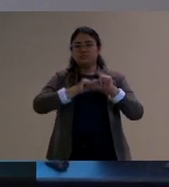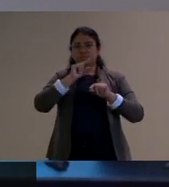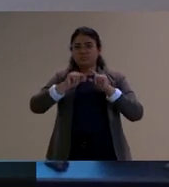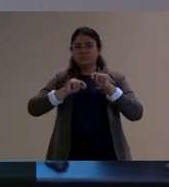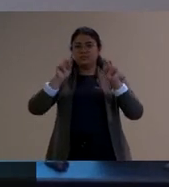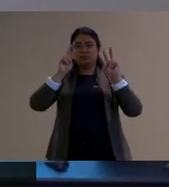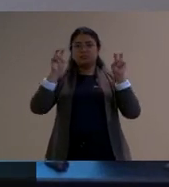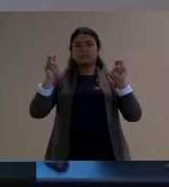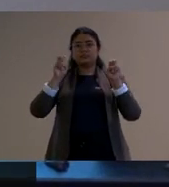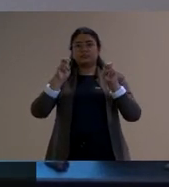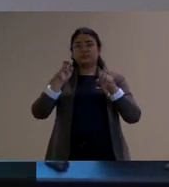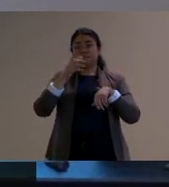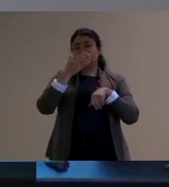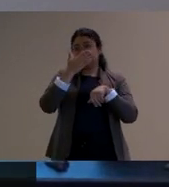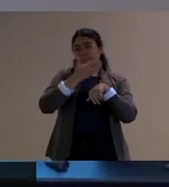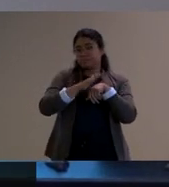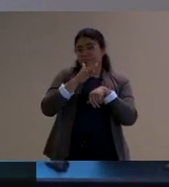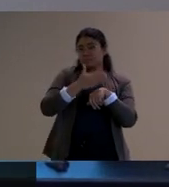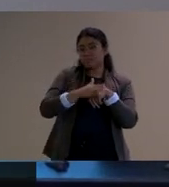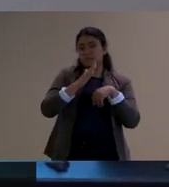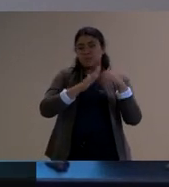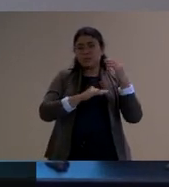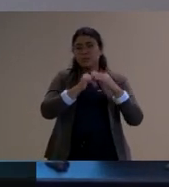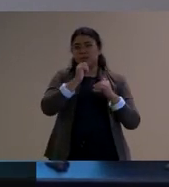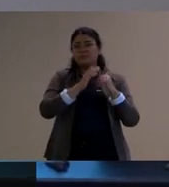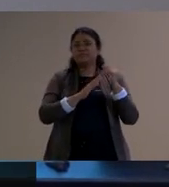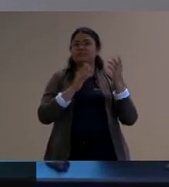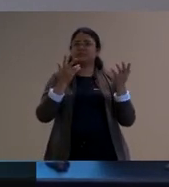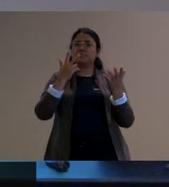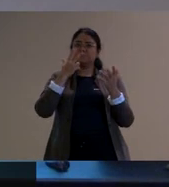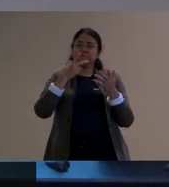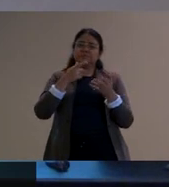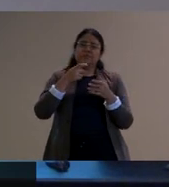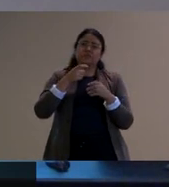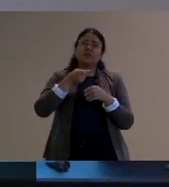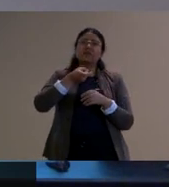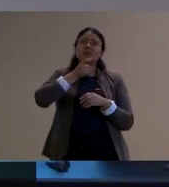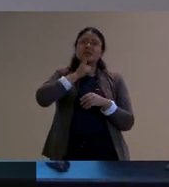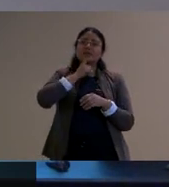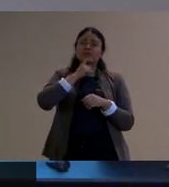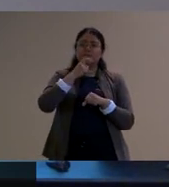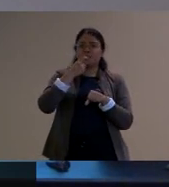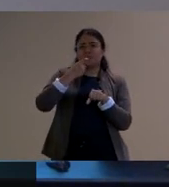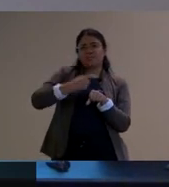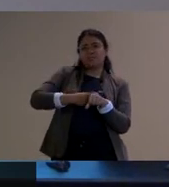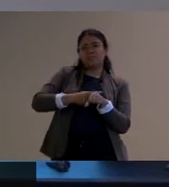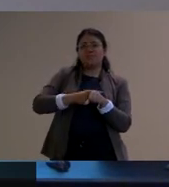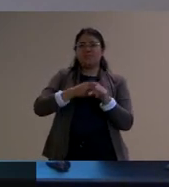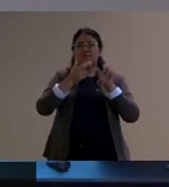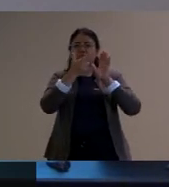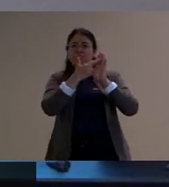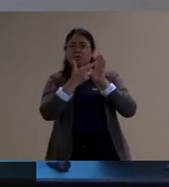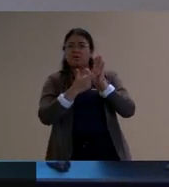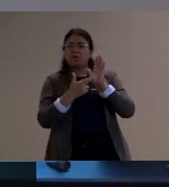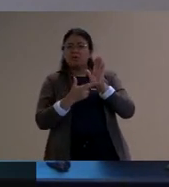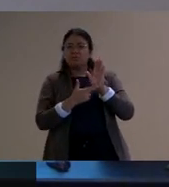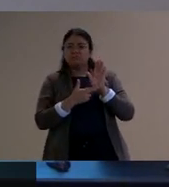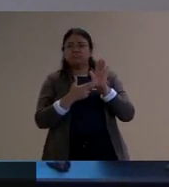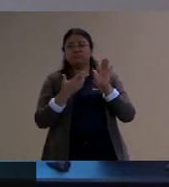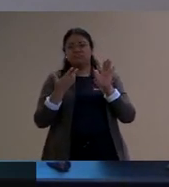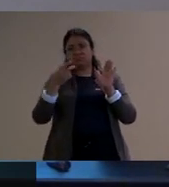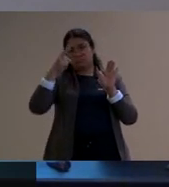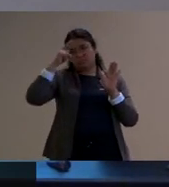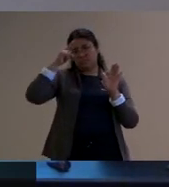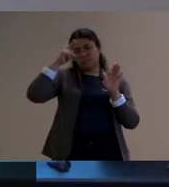vão engessando muito a rotina por uma consecutividade de atividades numa